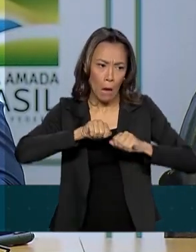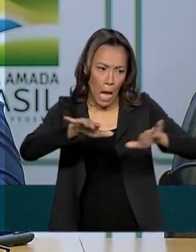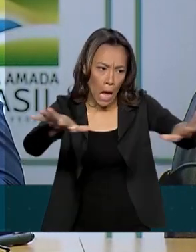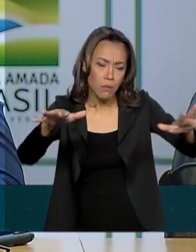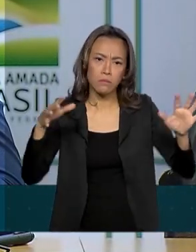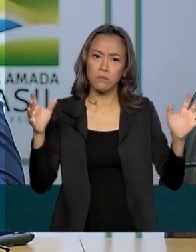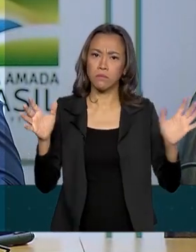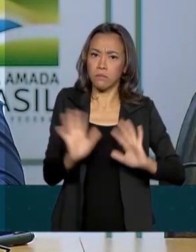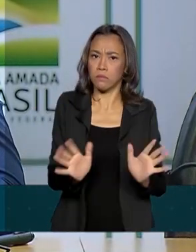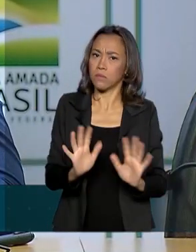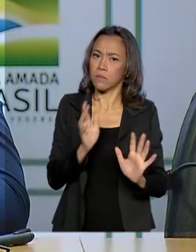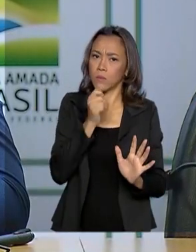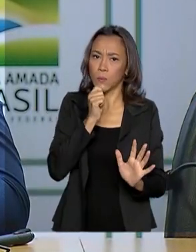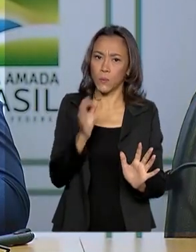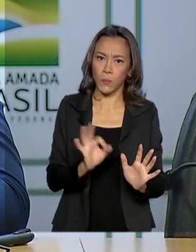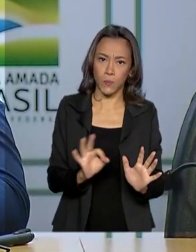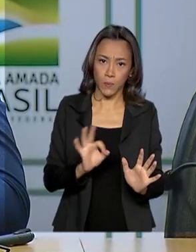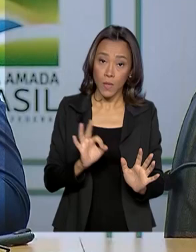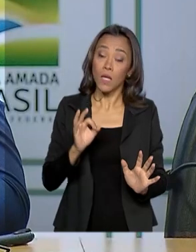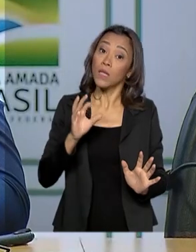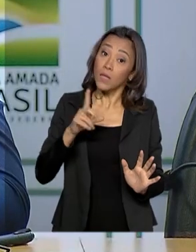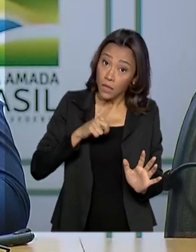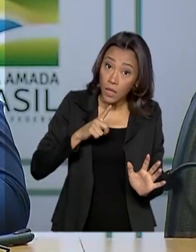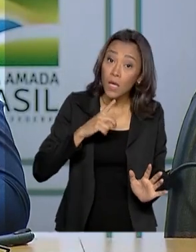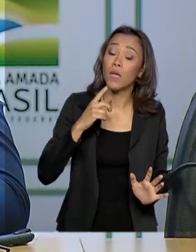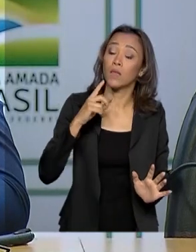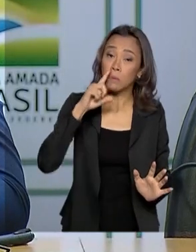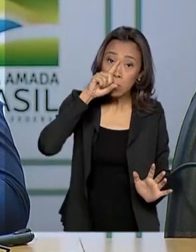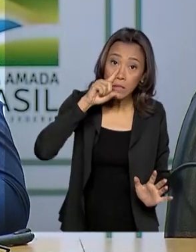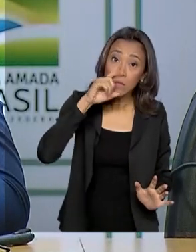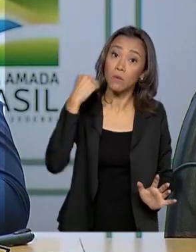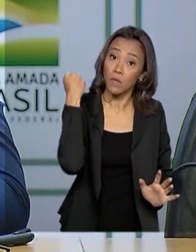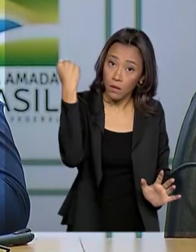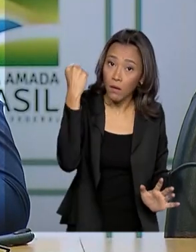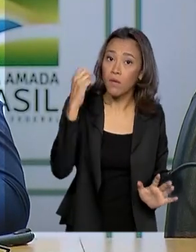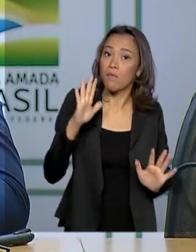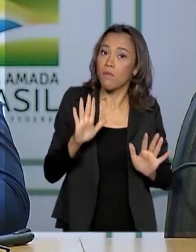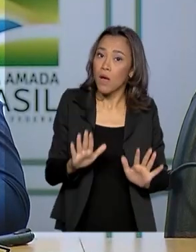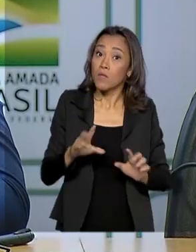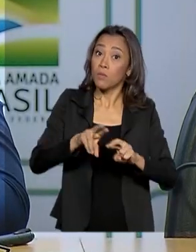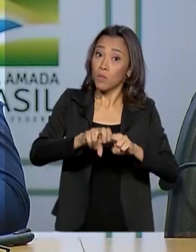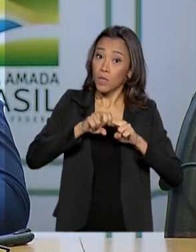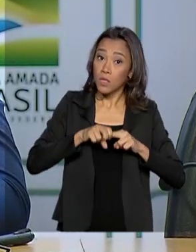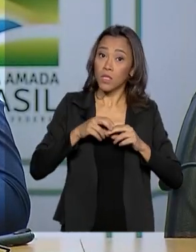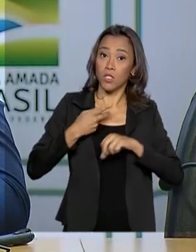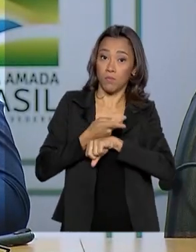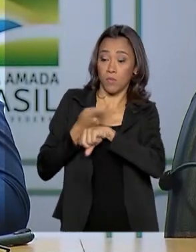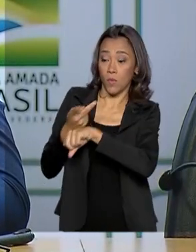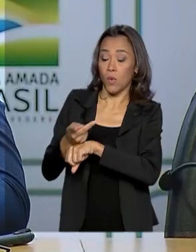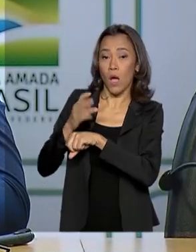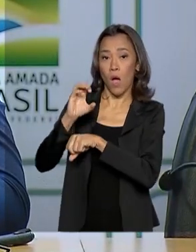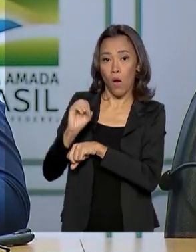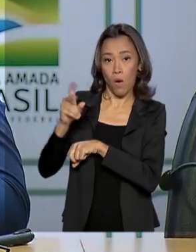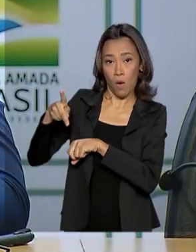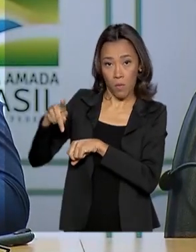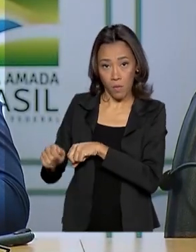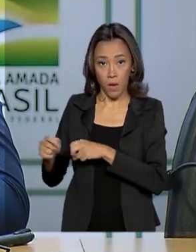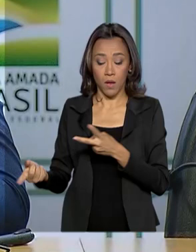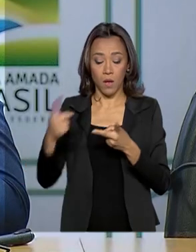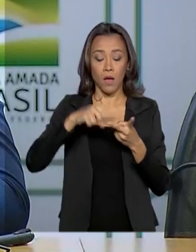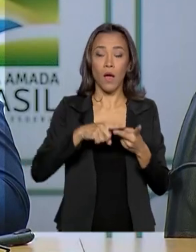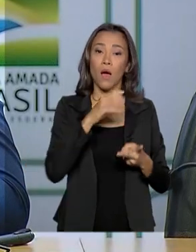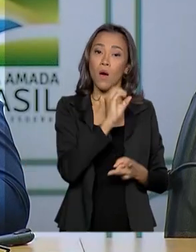Existe um risco importante e por isso que a gente reportou a OPAS e a OMS, principalmente aos